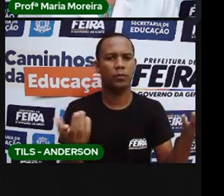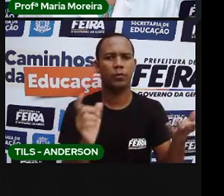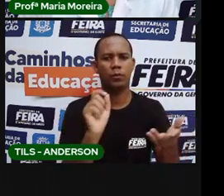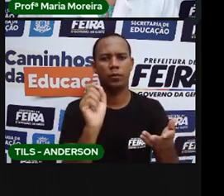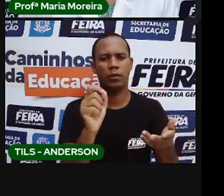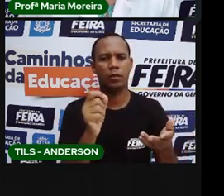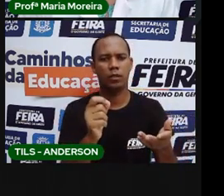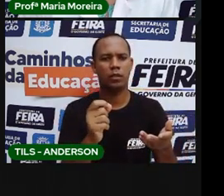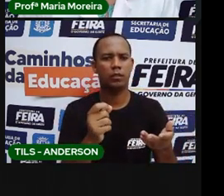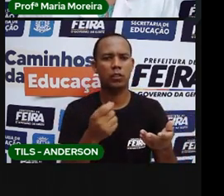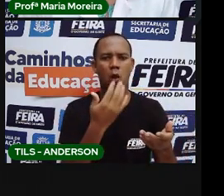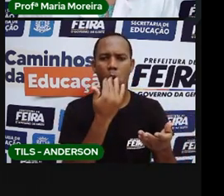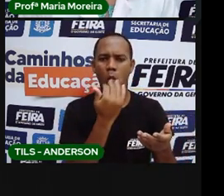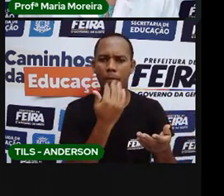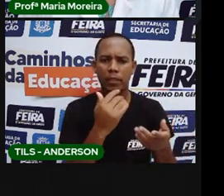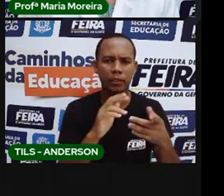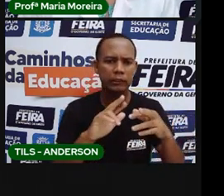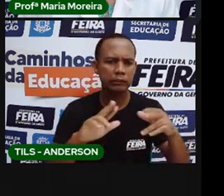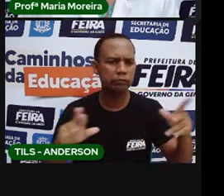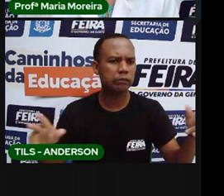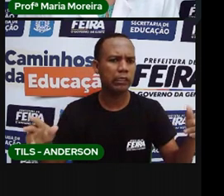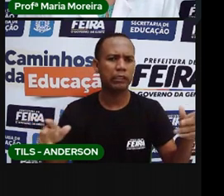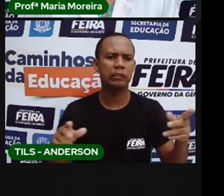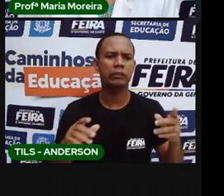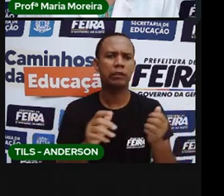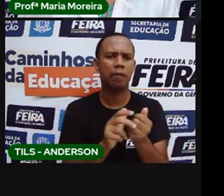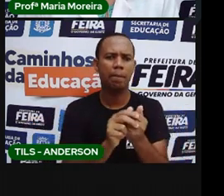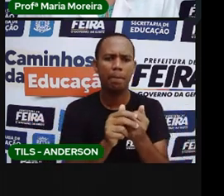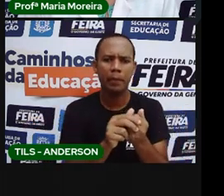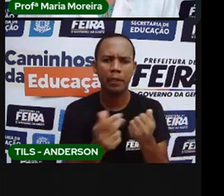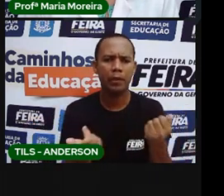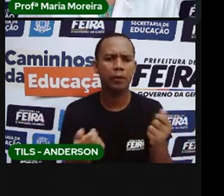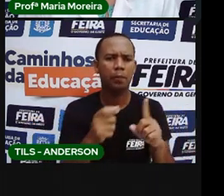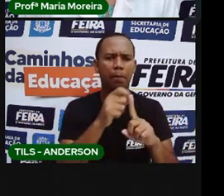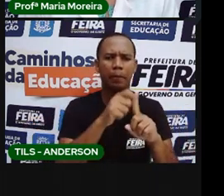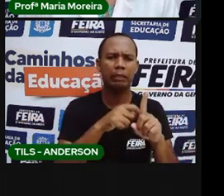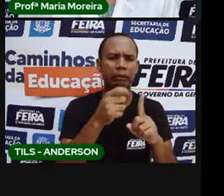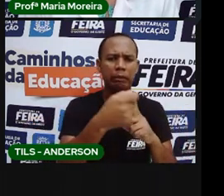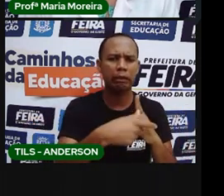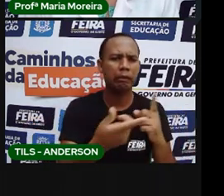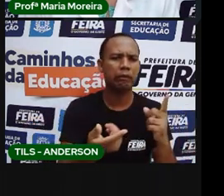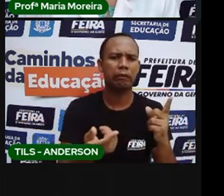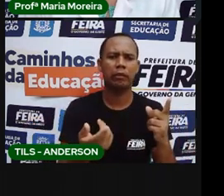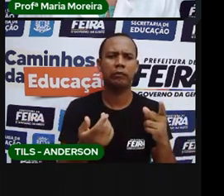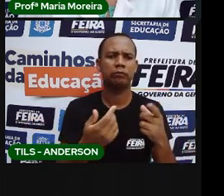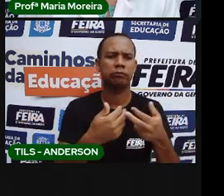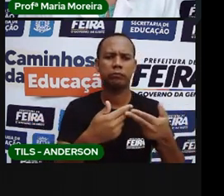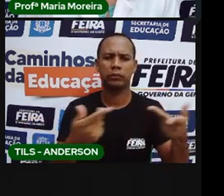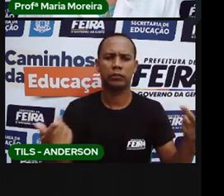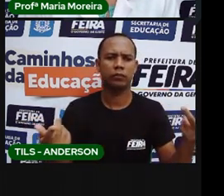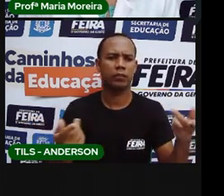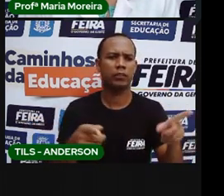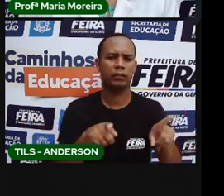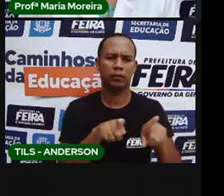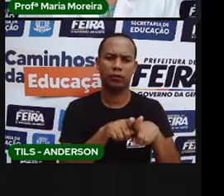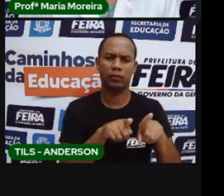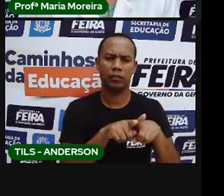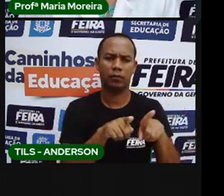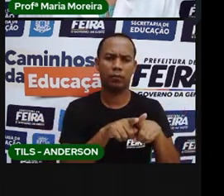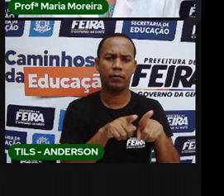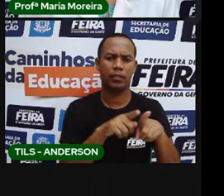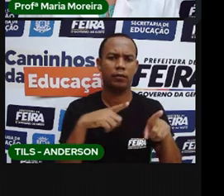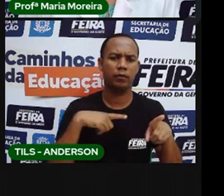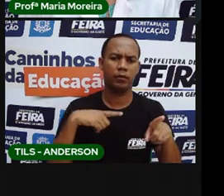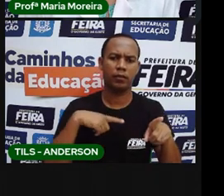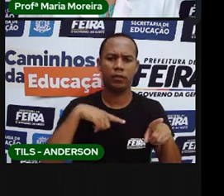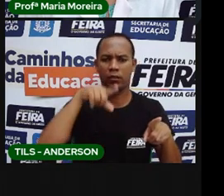mandioca, batata doce, cará, milho, pimenta, cana-de-açúcar, algodão e bananhas. Além disso, criam animais